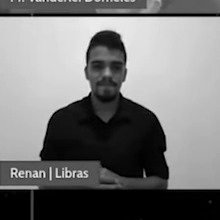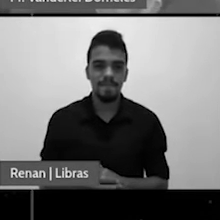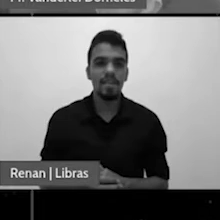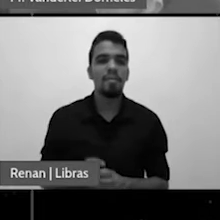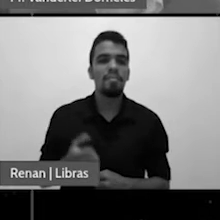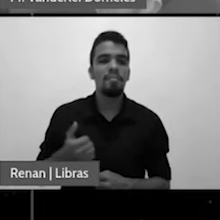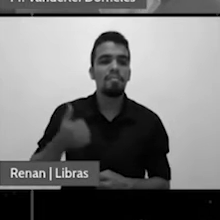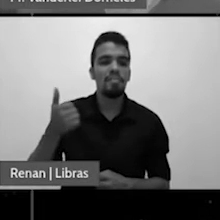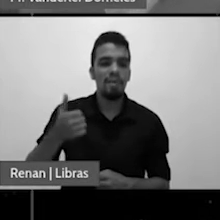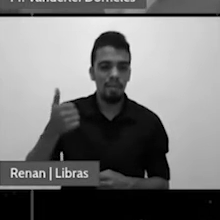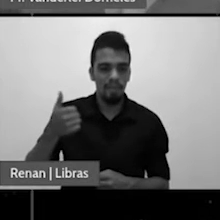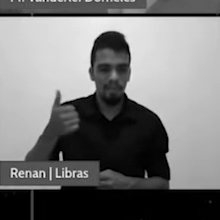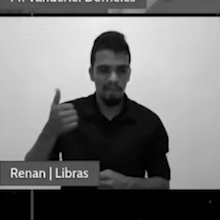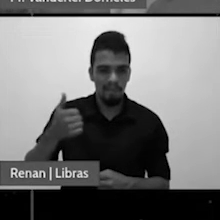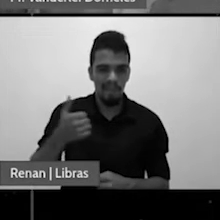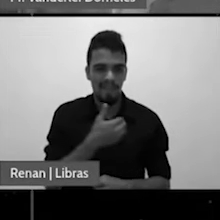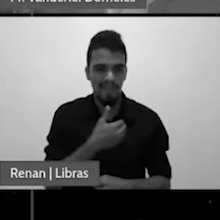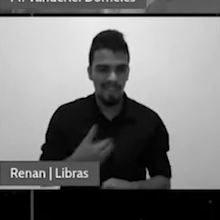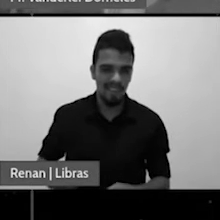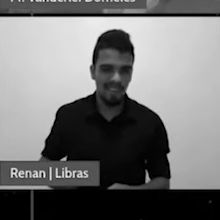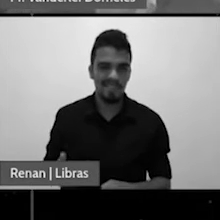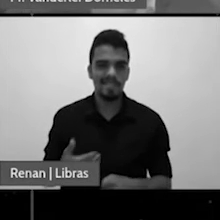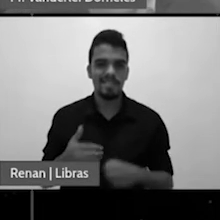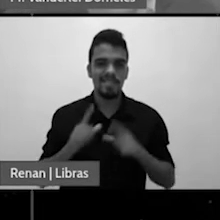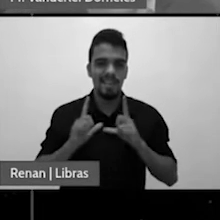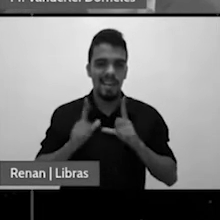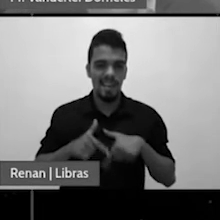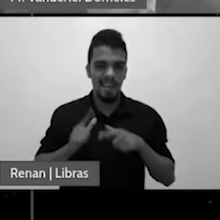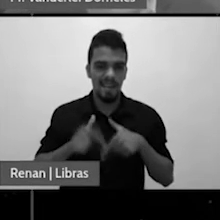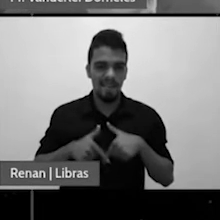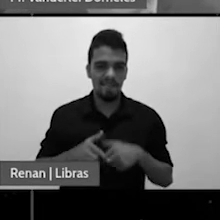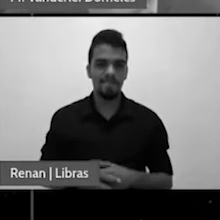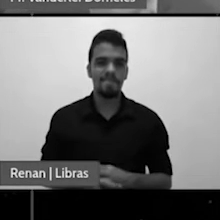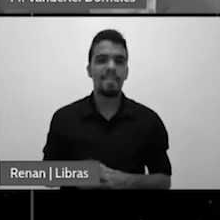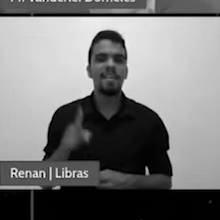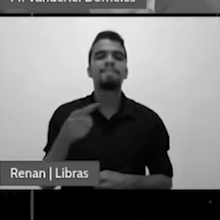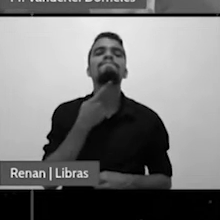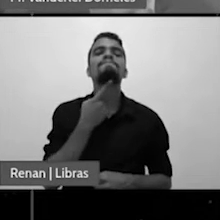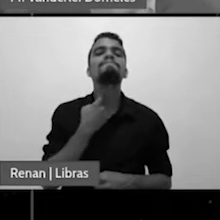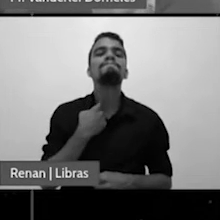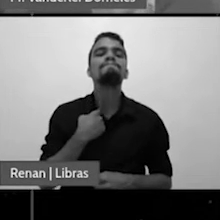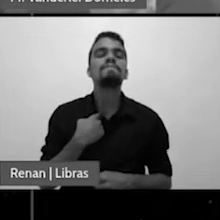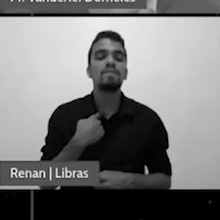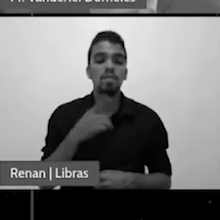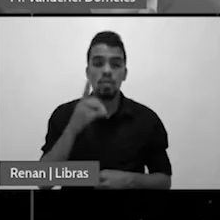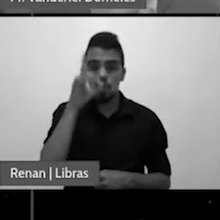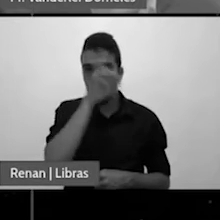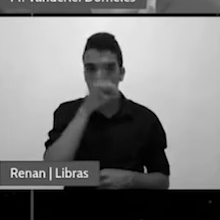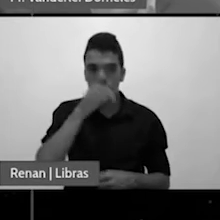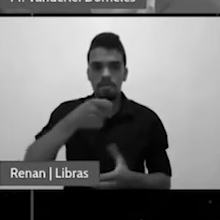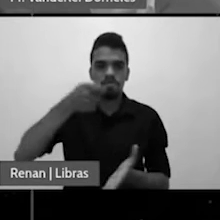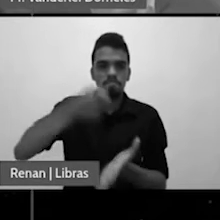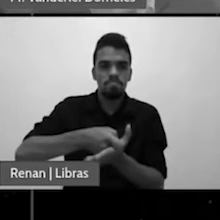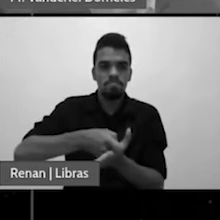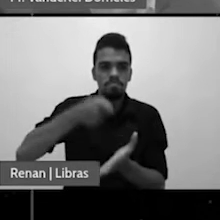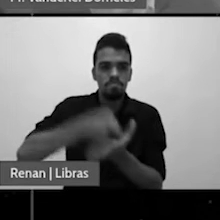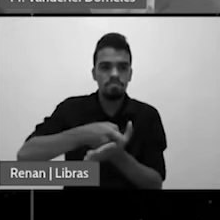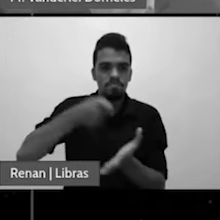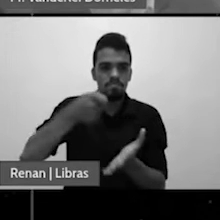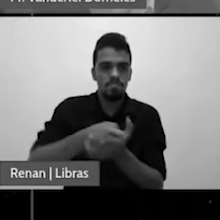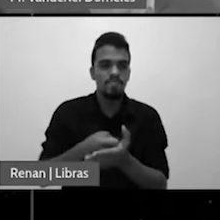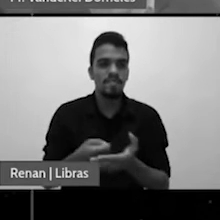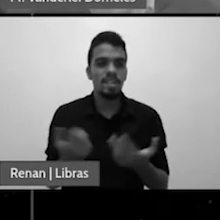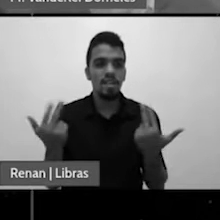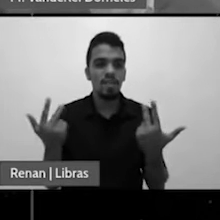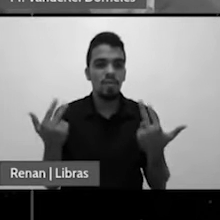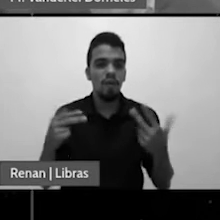manifestou a sua intenção de decretar o domingo como sendo um feriado em Israel são